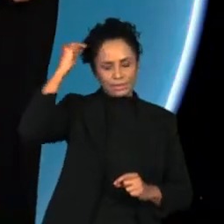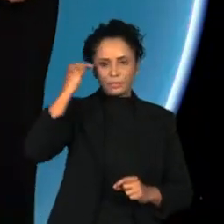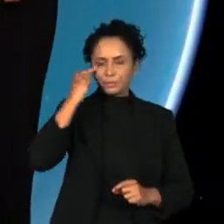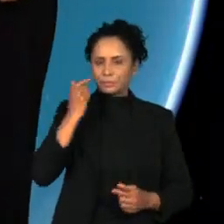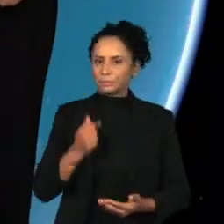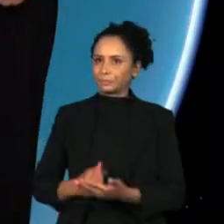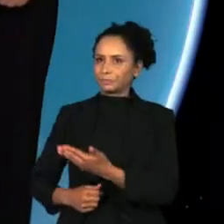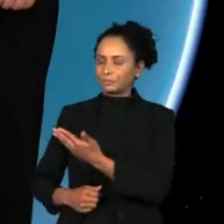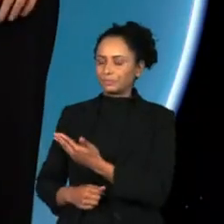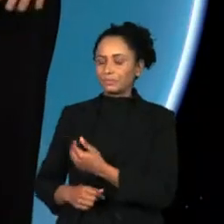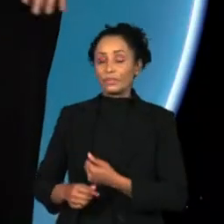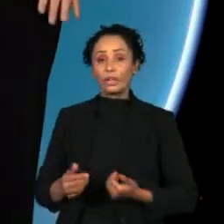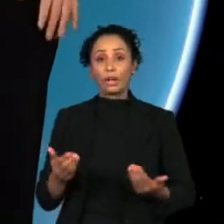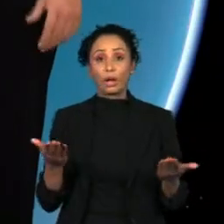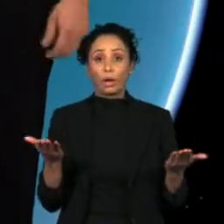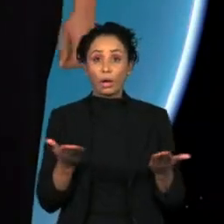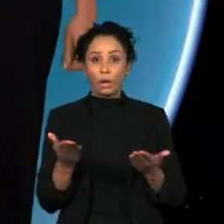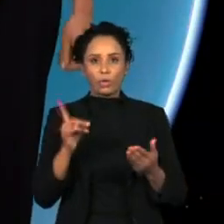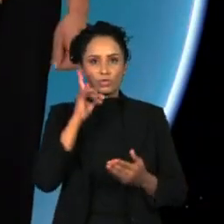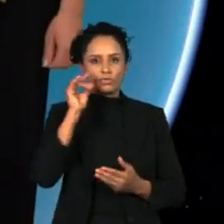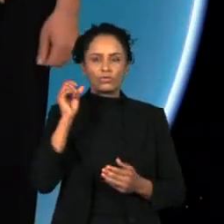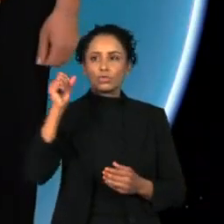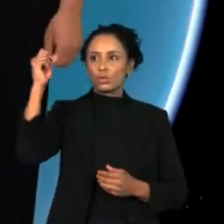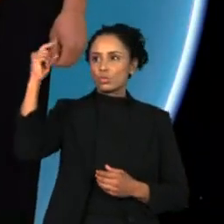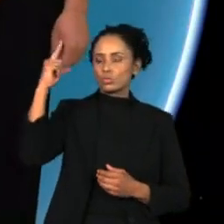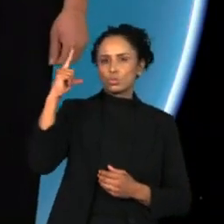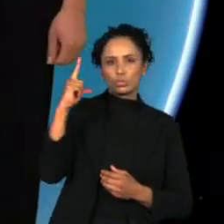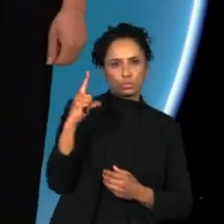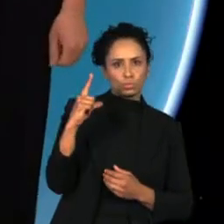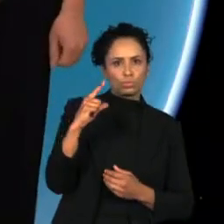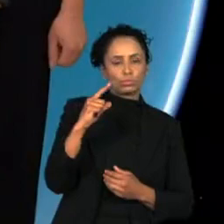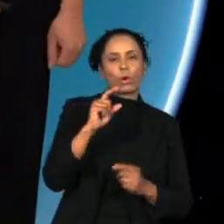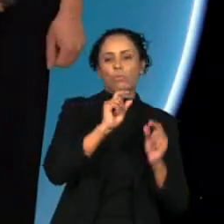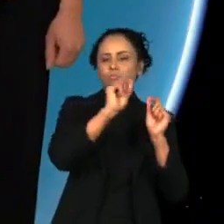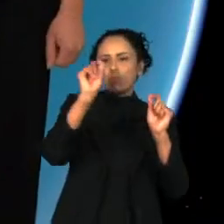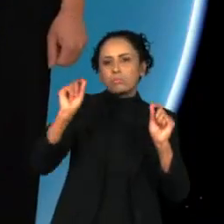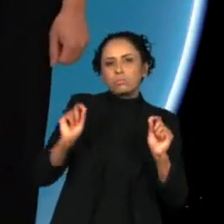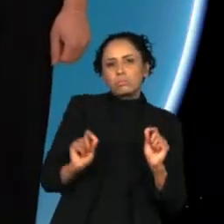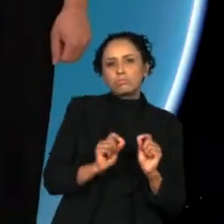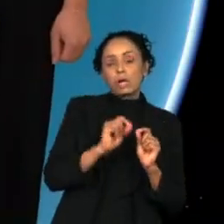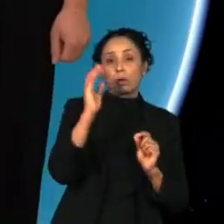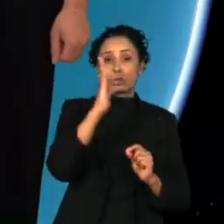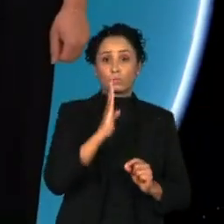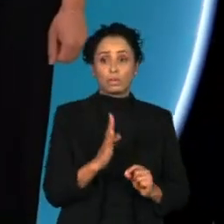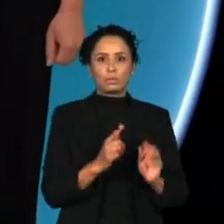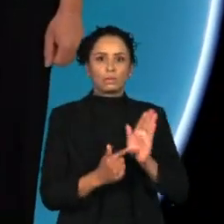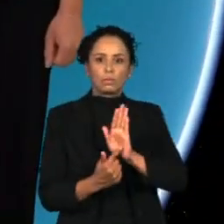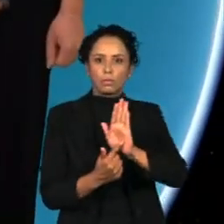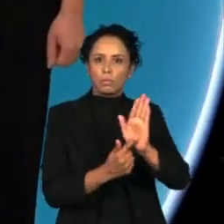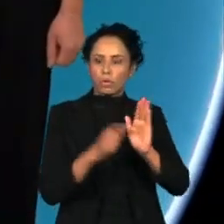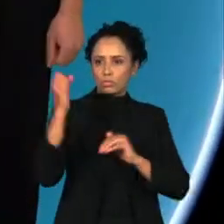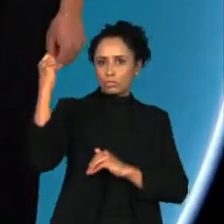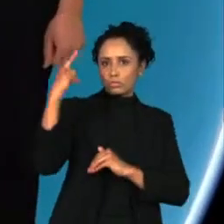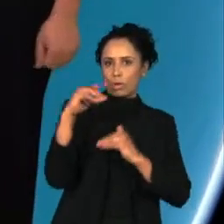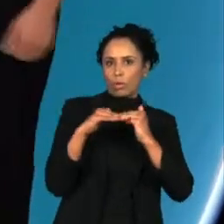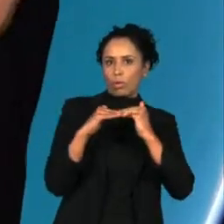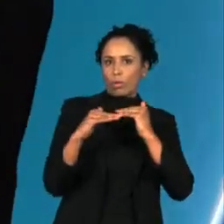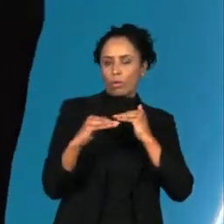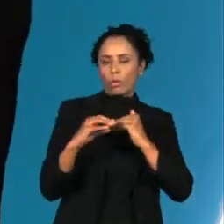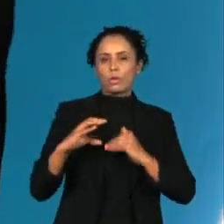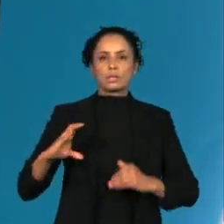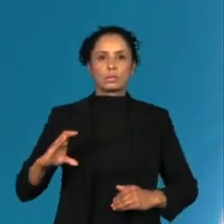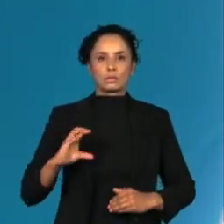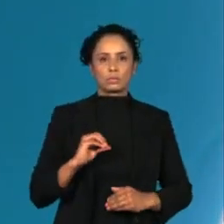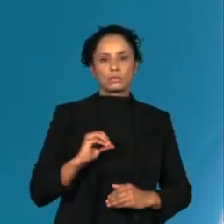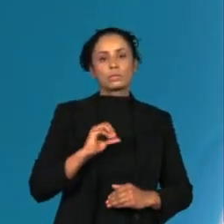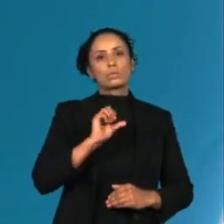Hoje vai ser mais um dia ensolarado na maior parte do Brasil. Ainda destaque para o tempo firme e seco entre o centro-oeste, sudeste